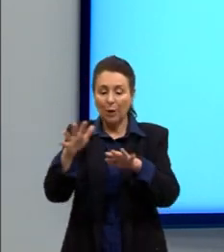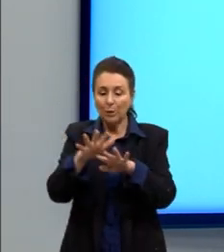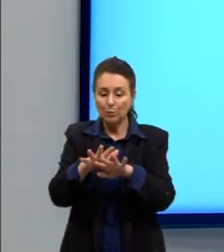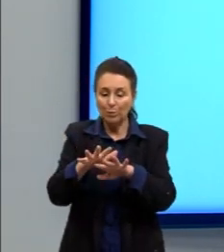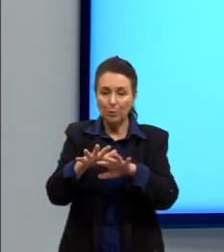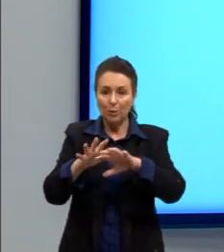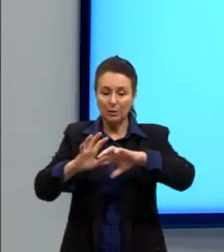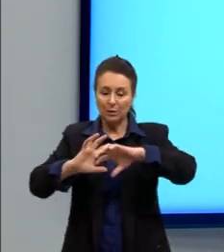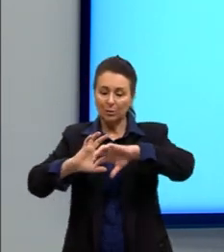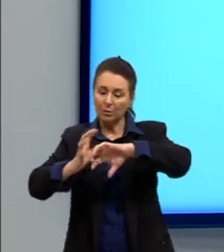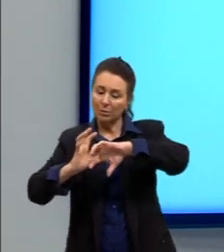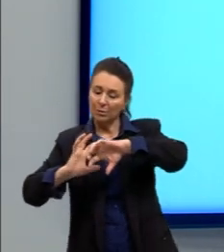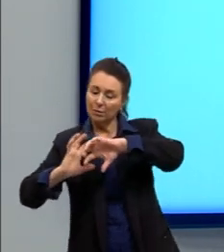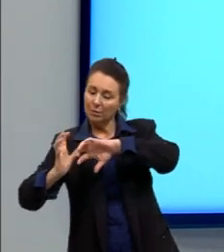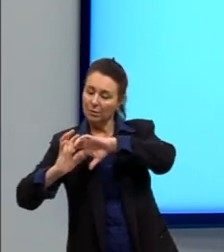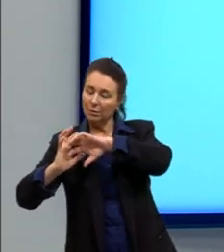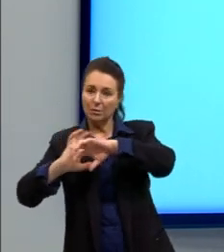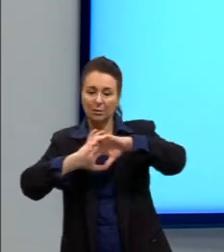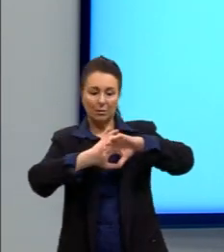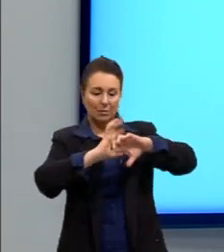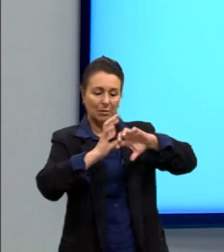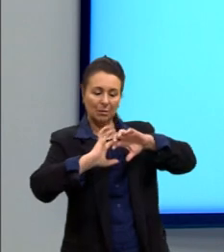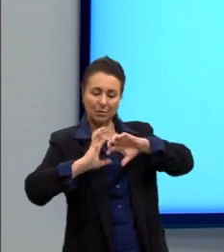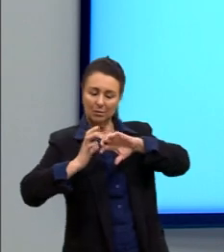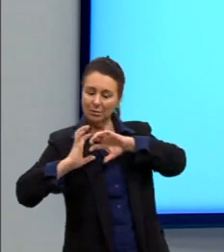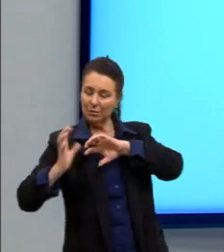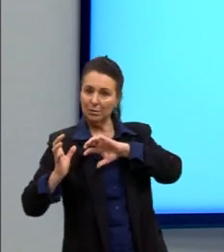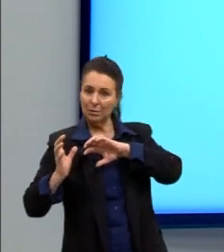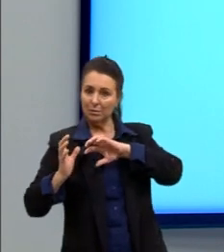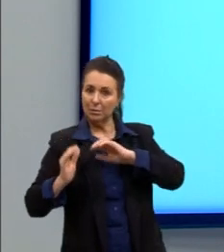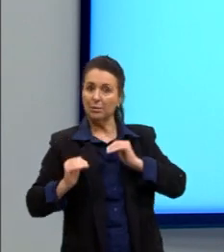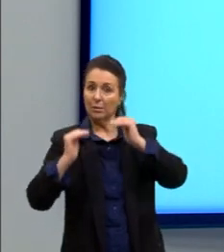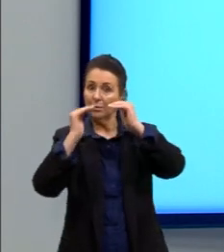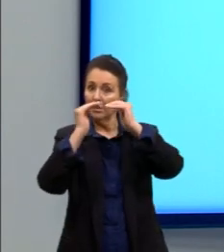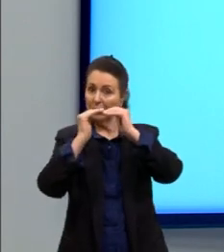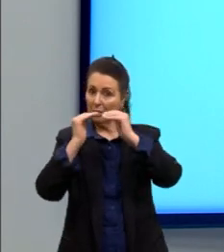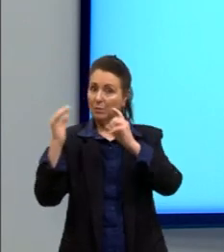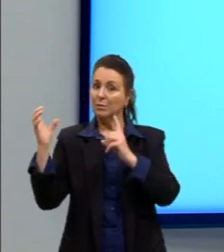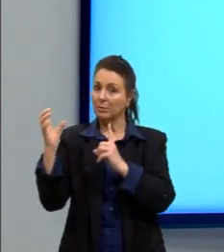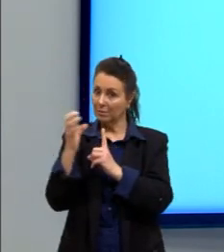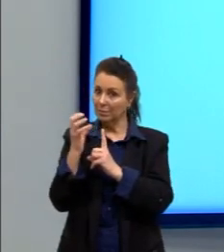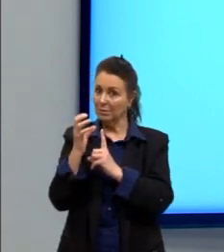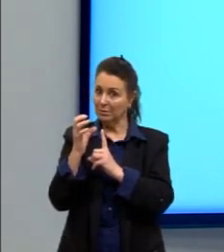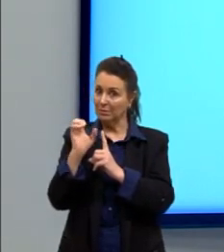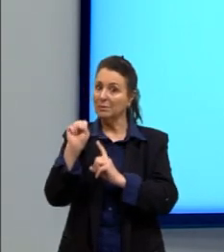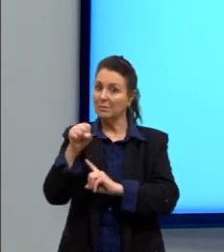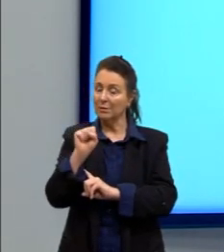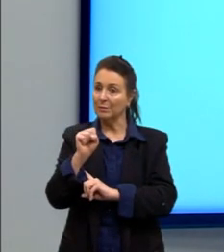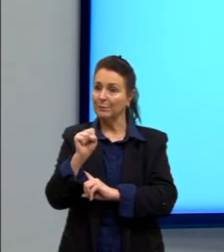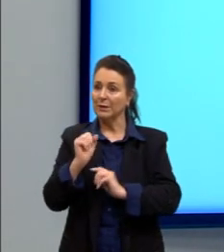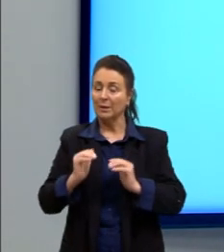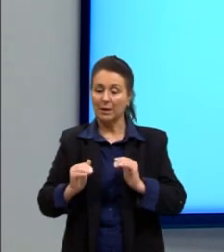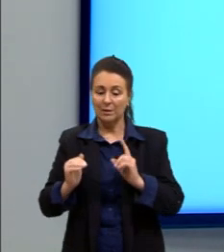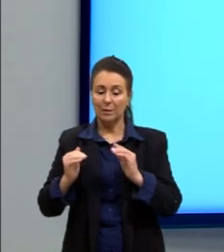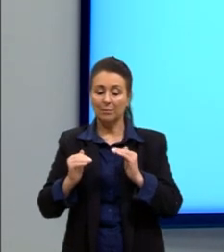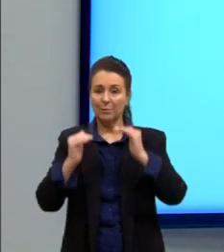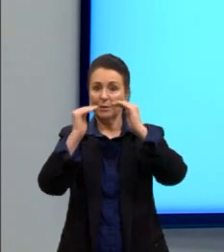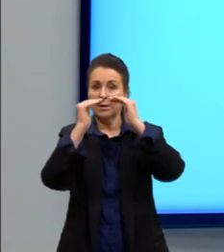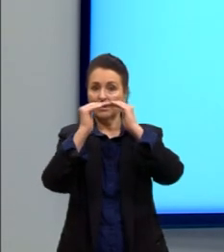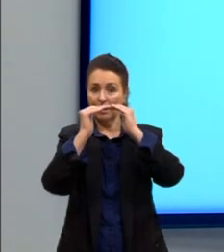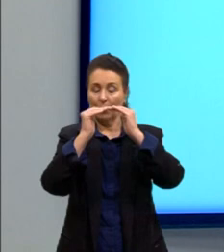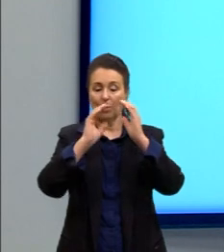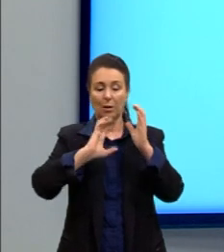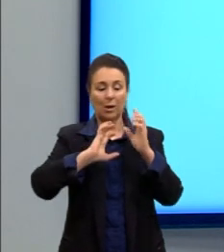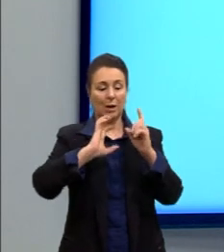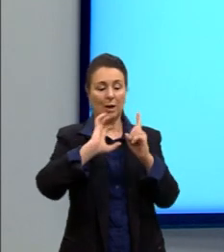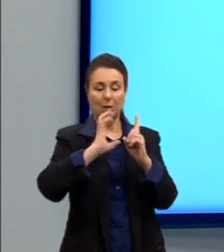pode formar um padrão de interferência qualquer. Neste padrão, os efeitos ondulatórios podem se